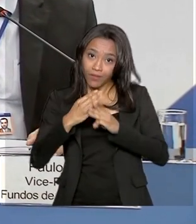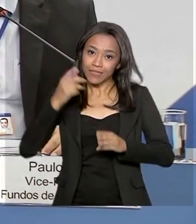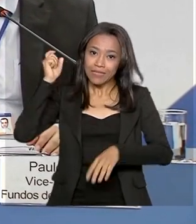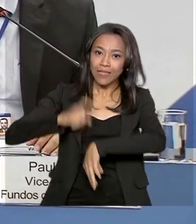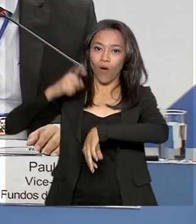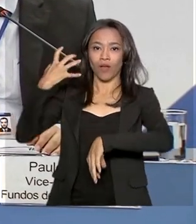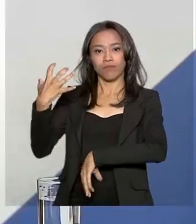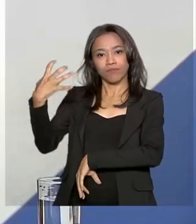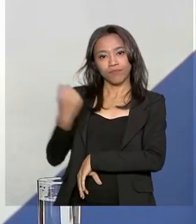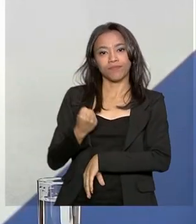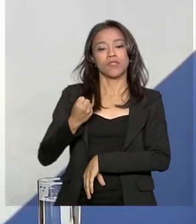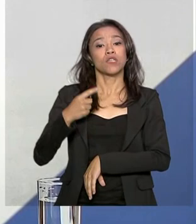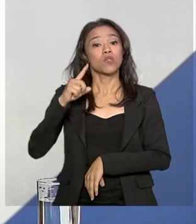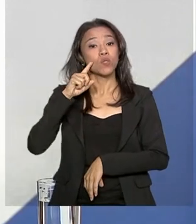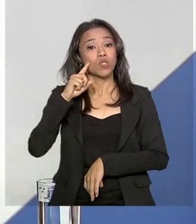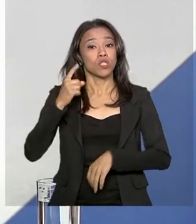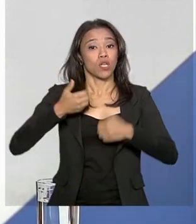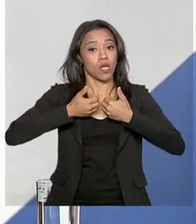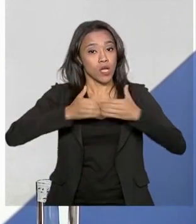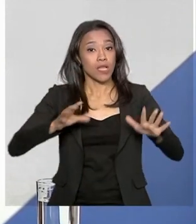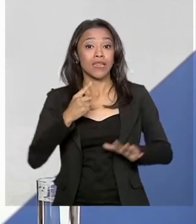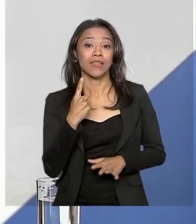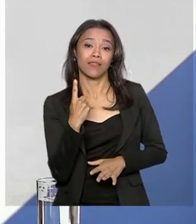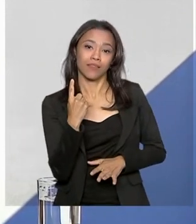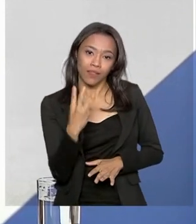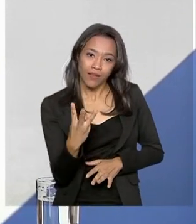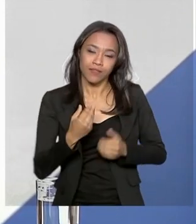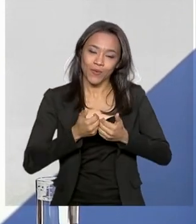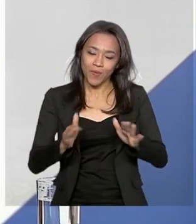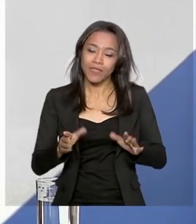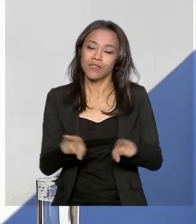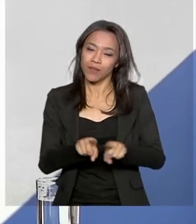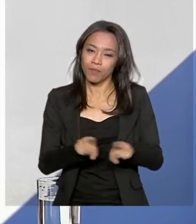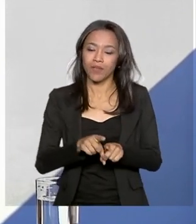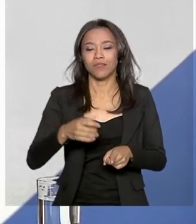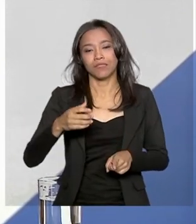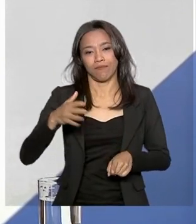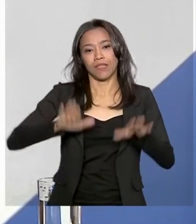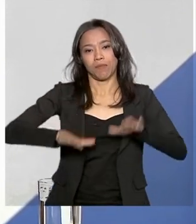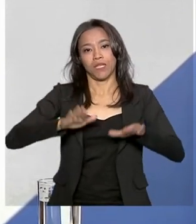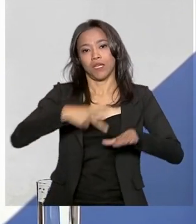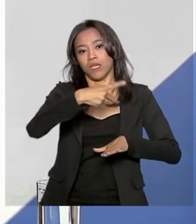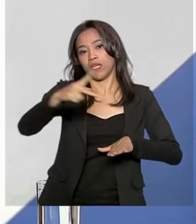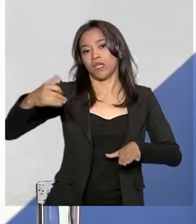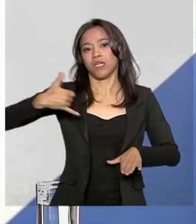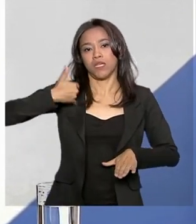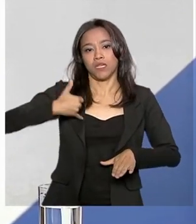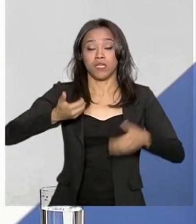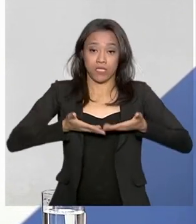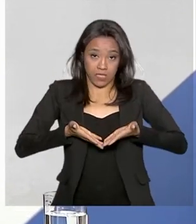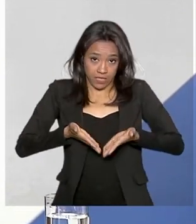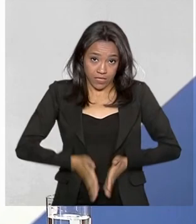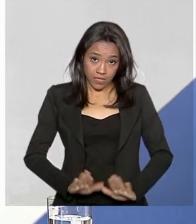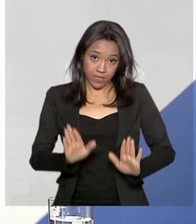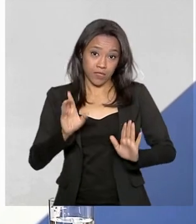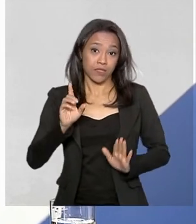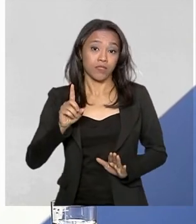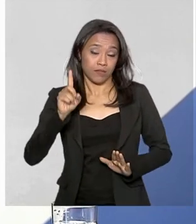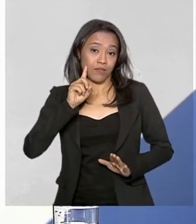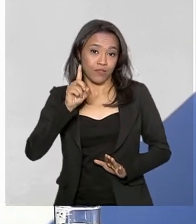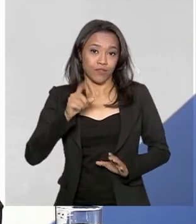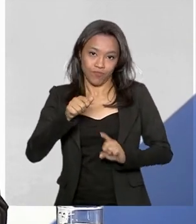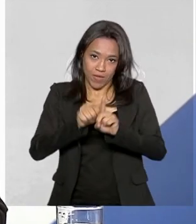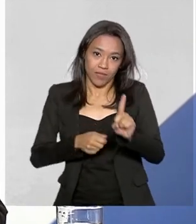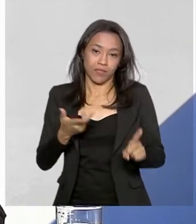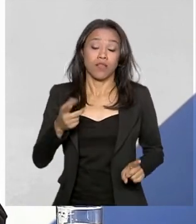a partir do dia 13 de setembro, de acordo com a data de nascimento. 33 milhões de trabalhadores devem ter direito